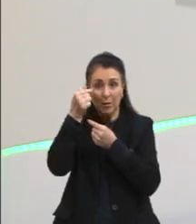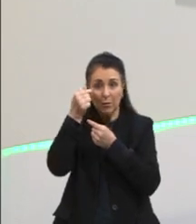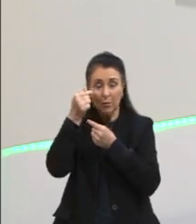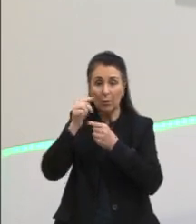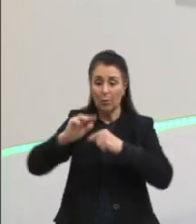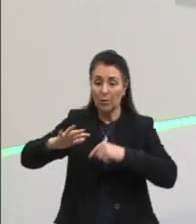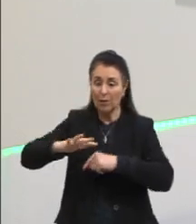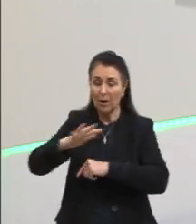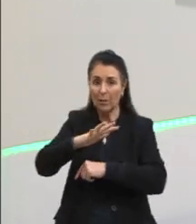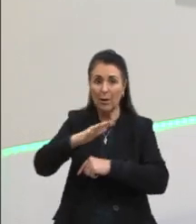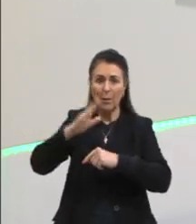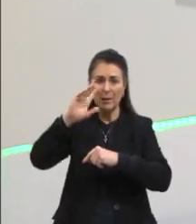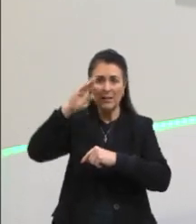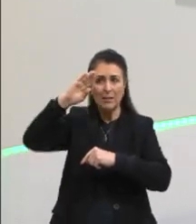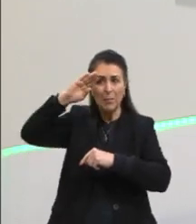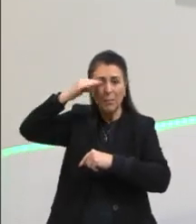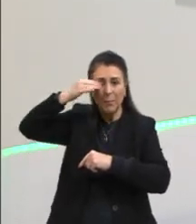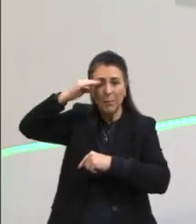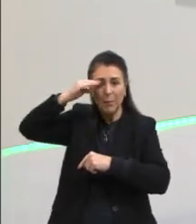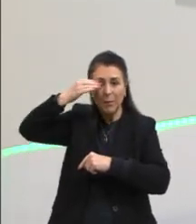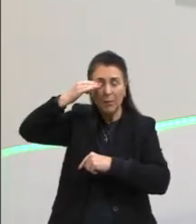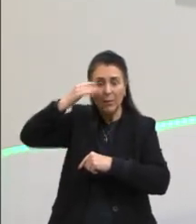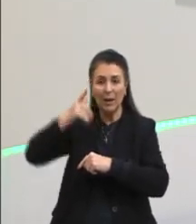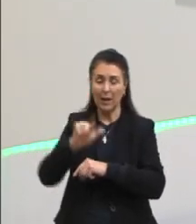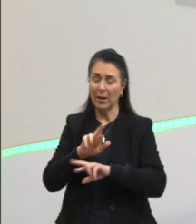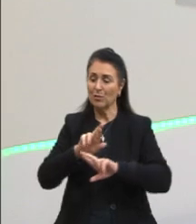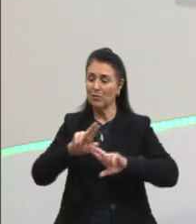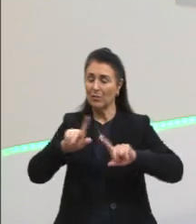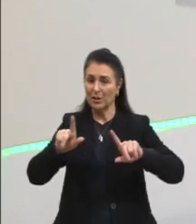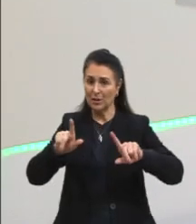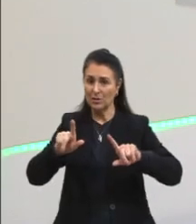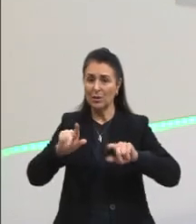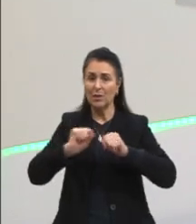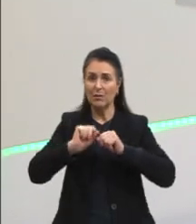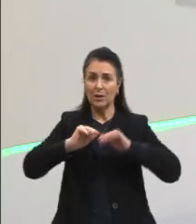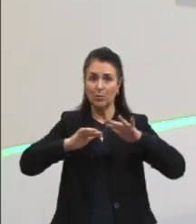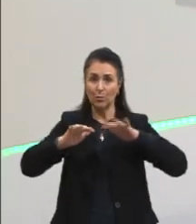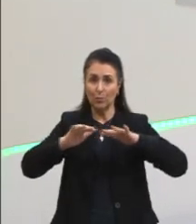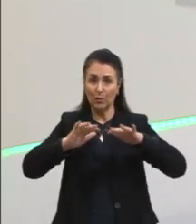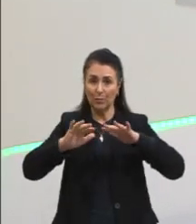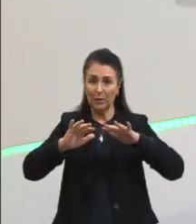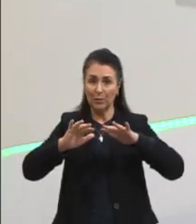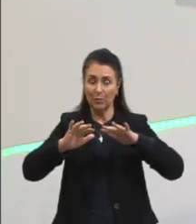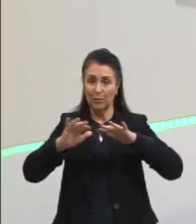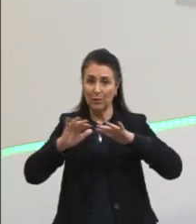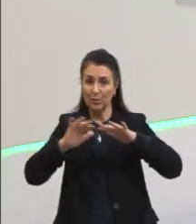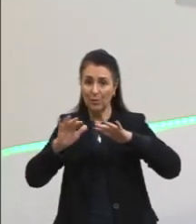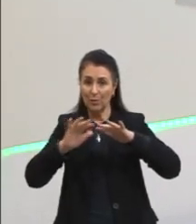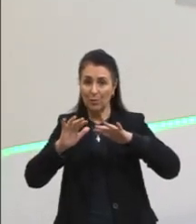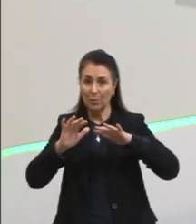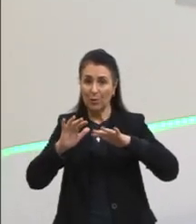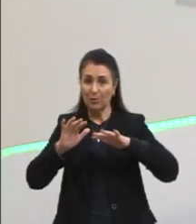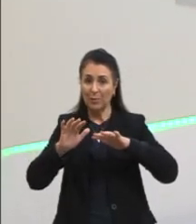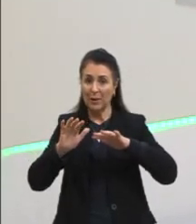répteis têm uma pálpebra que faz esse movimento horizontal.